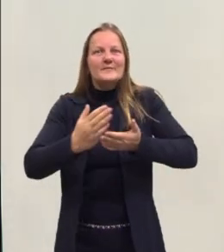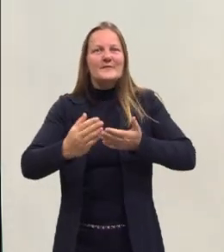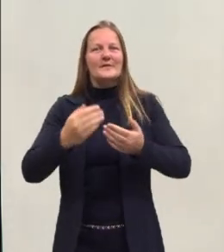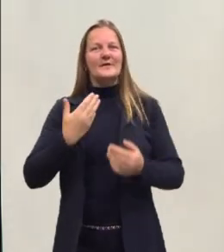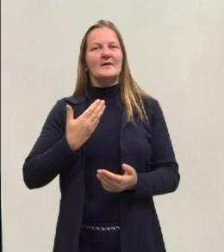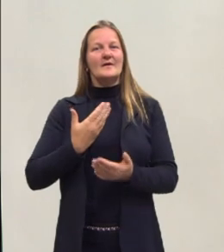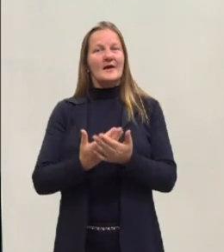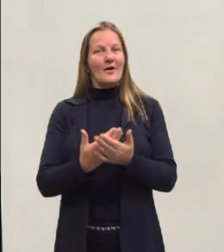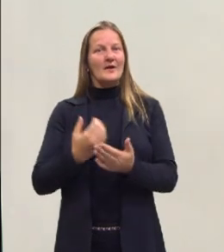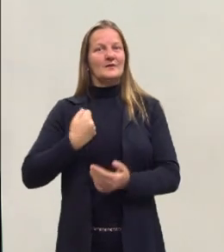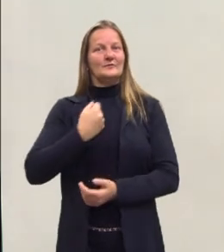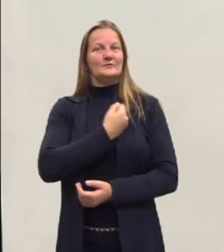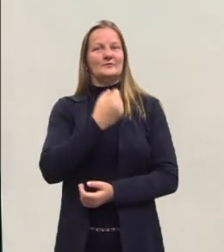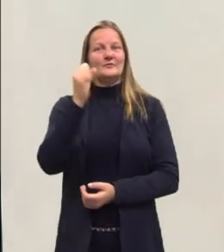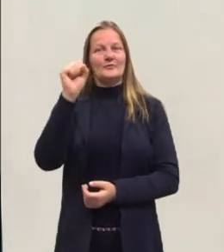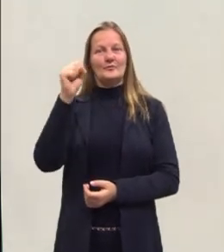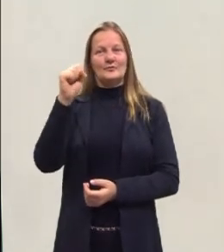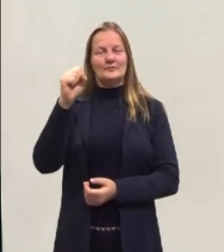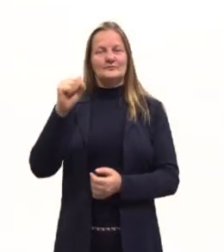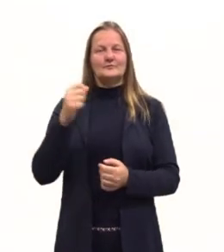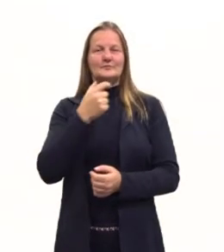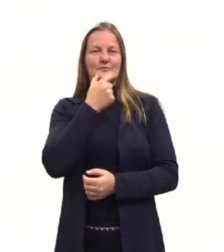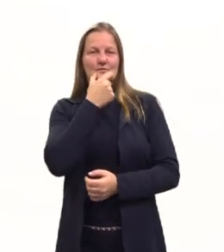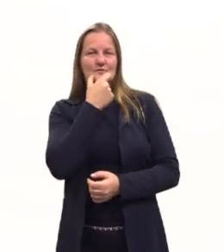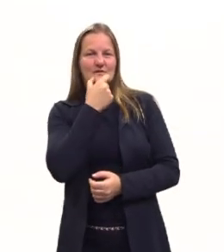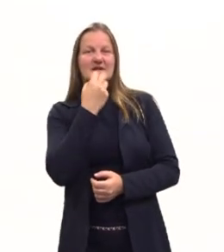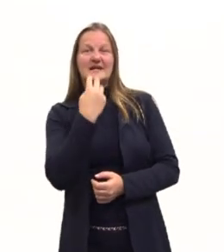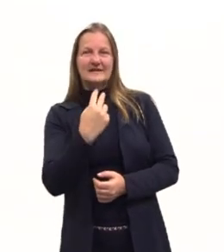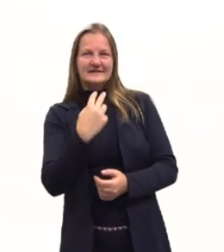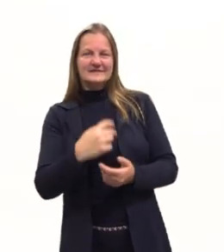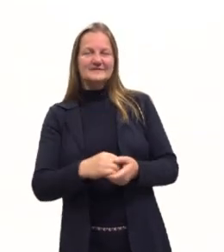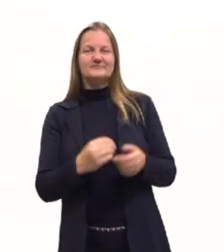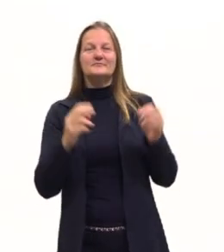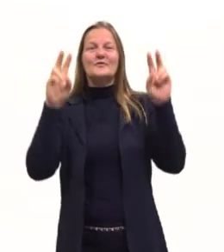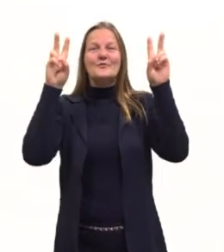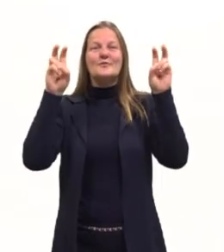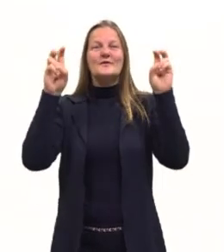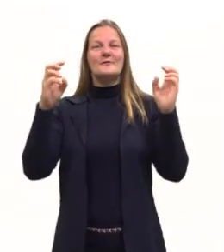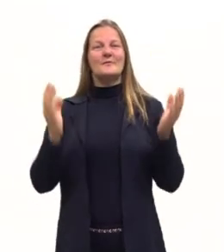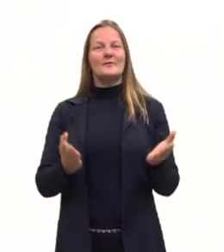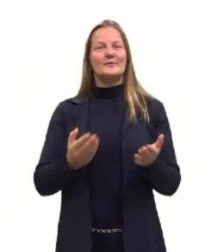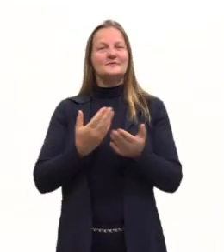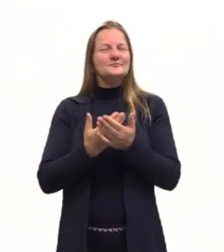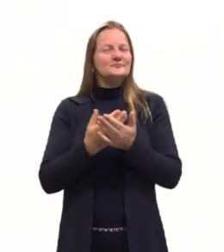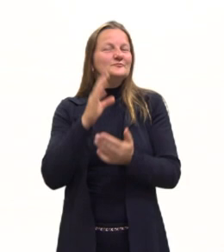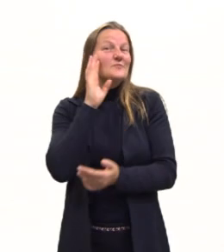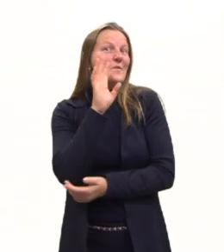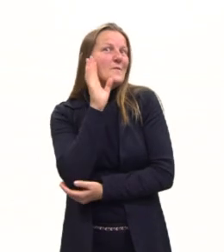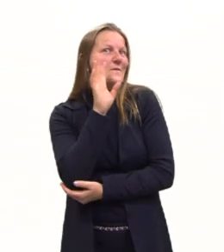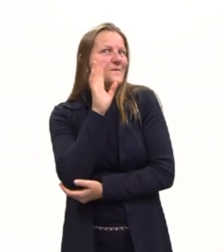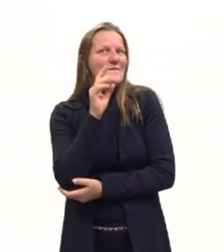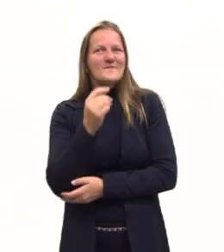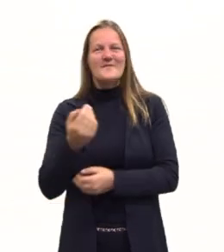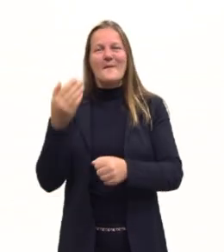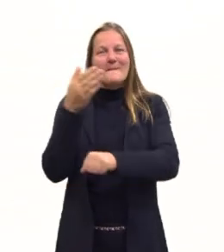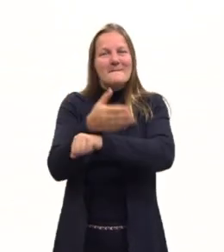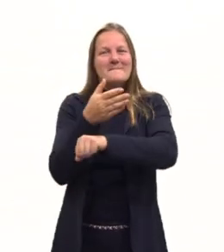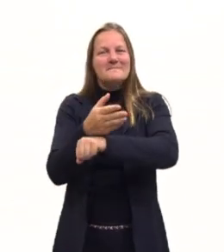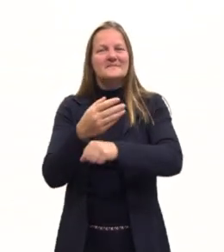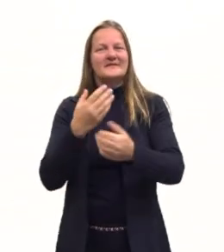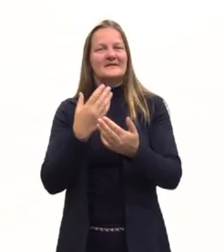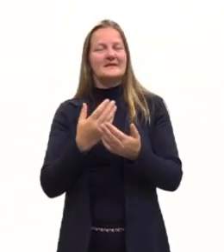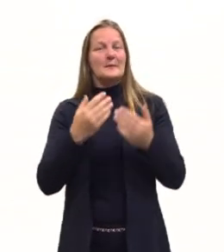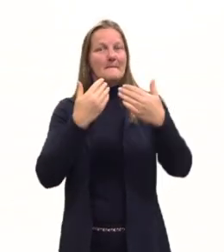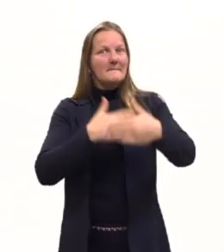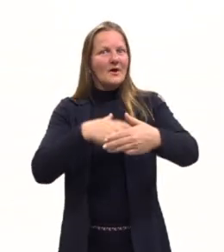nossa aula 8, hoje nós vamos falar sobre um assunto muito interessante, muito legal, muito presente nas nossas